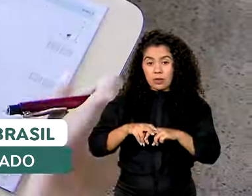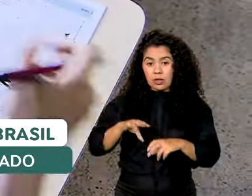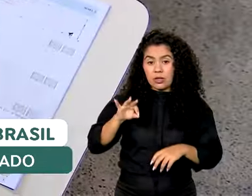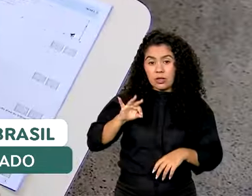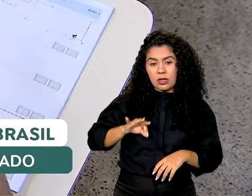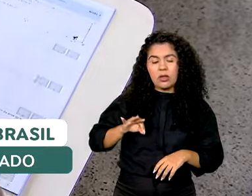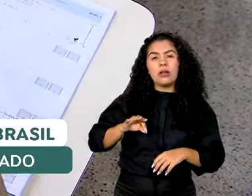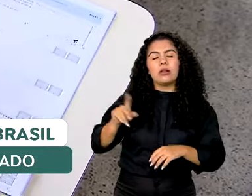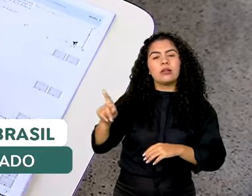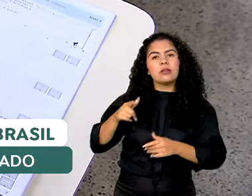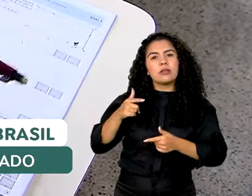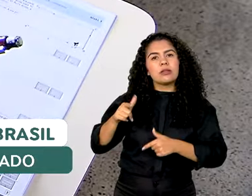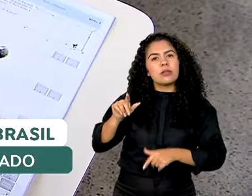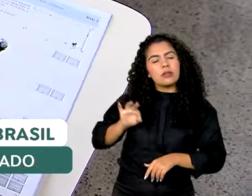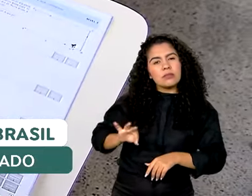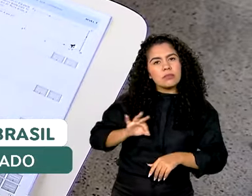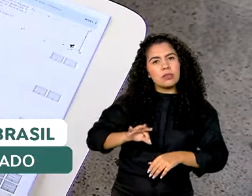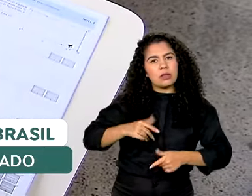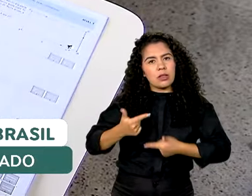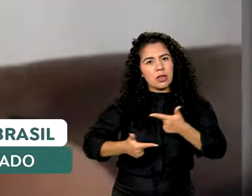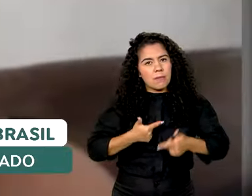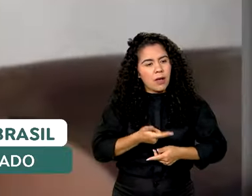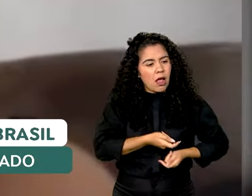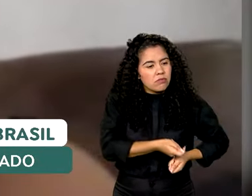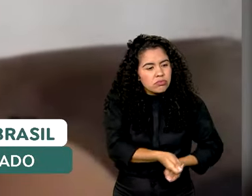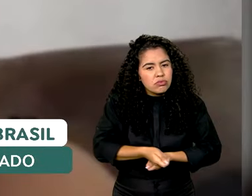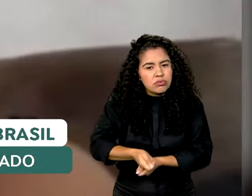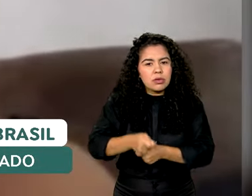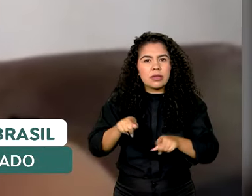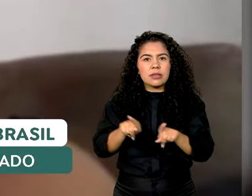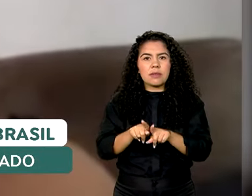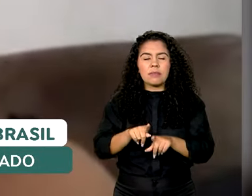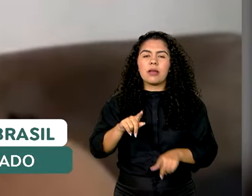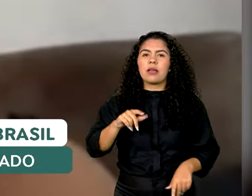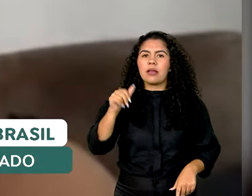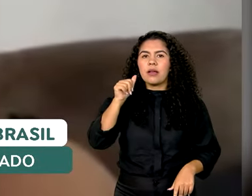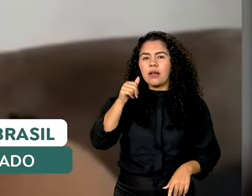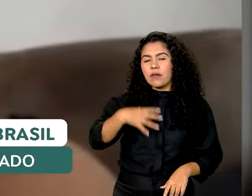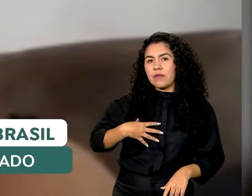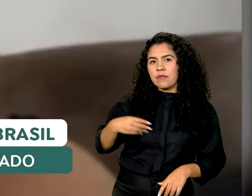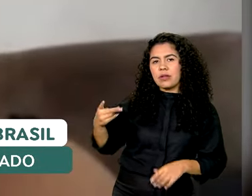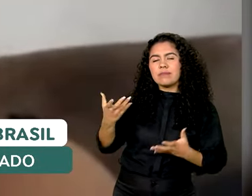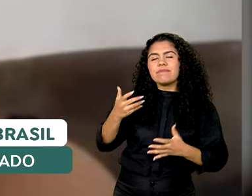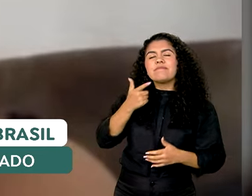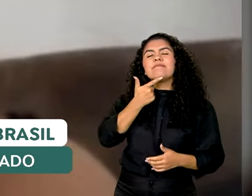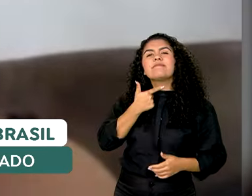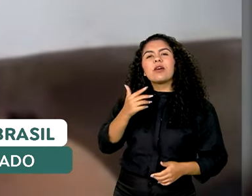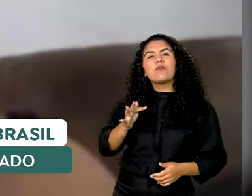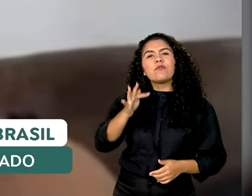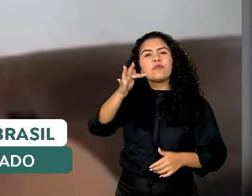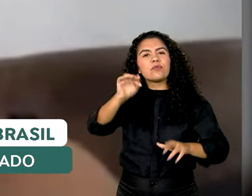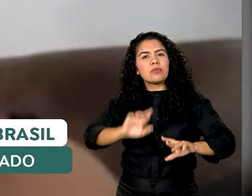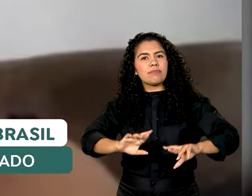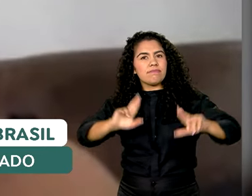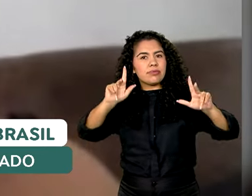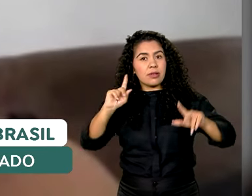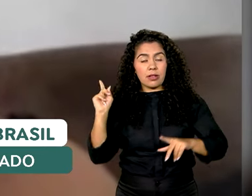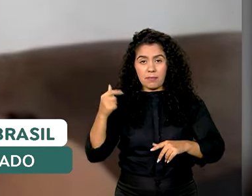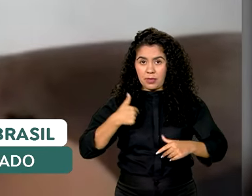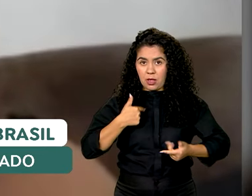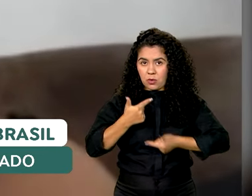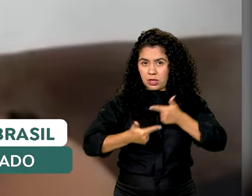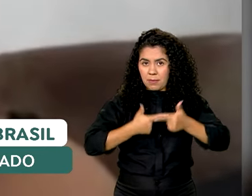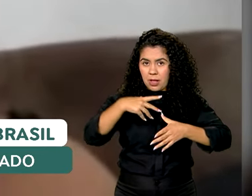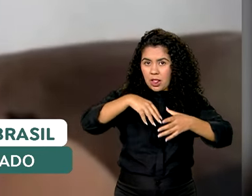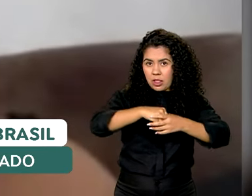de diarista e a filha em uma escola integral, Michele sonha com um futuro diferente. Hoje eu trabalho de doméstica,